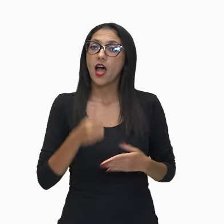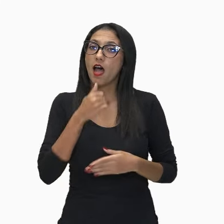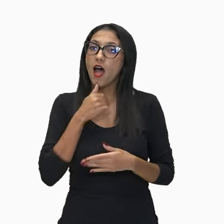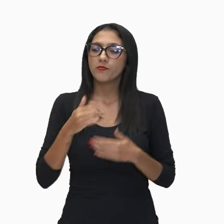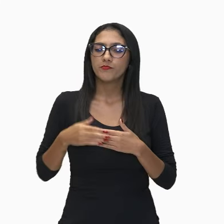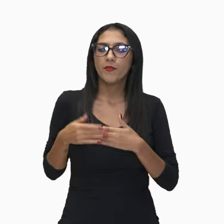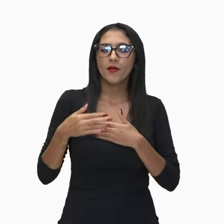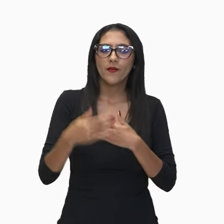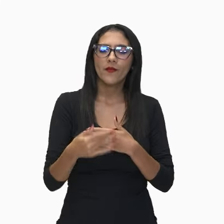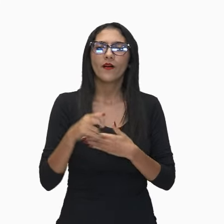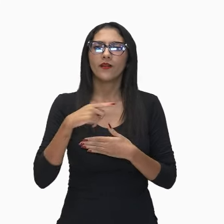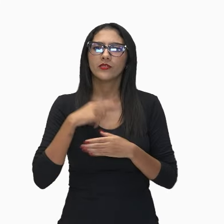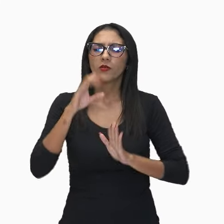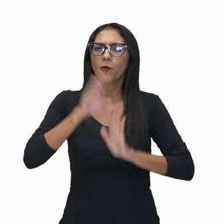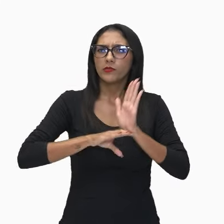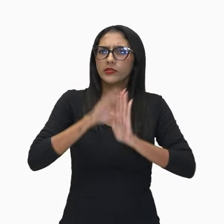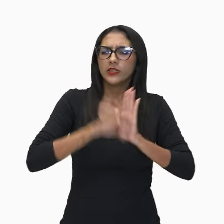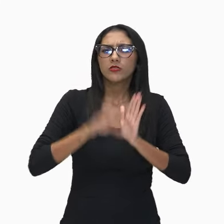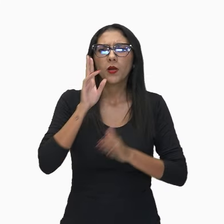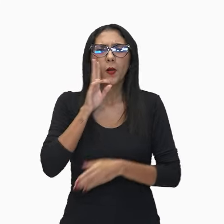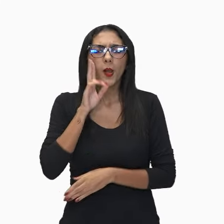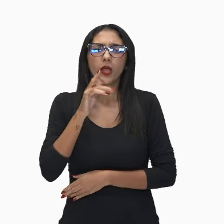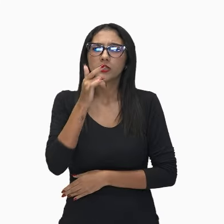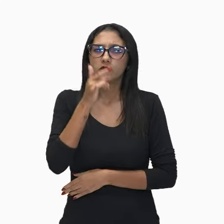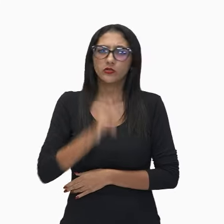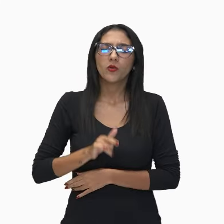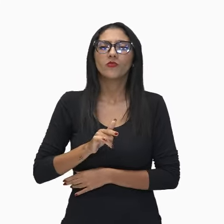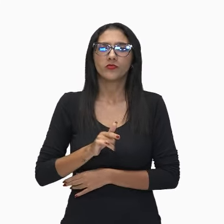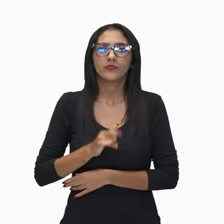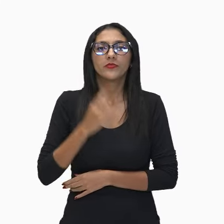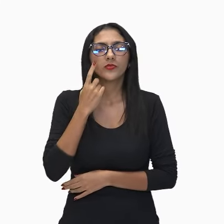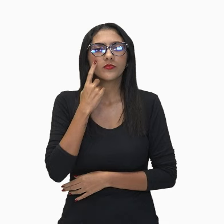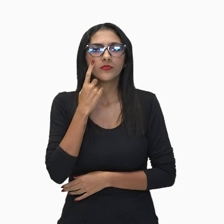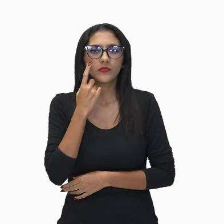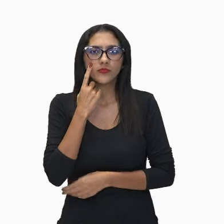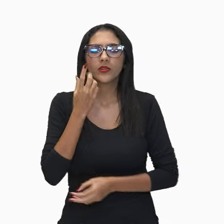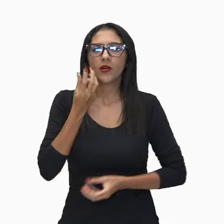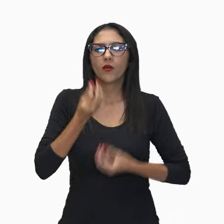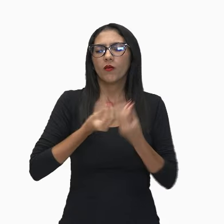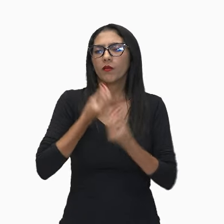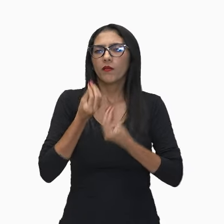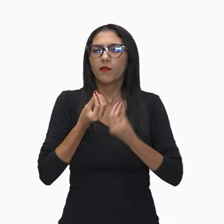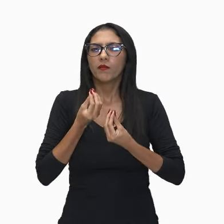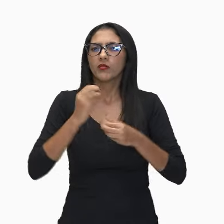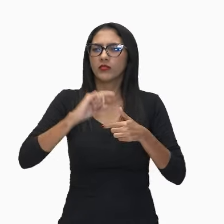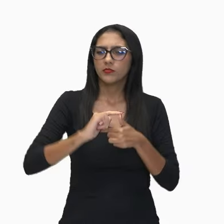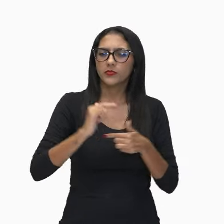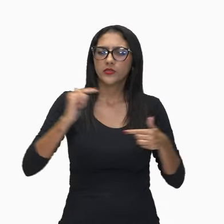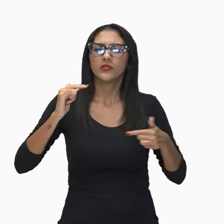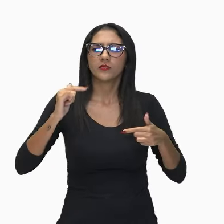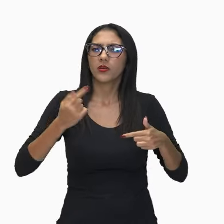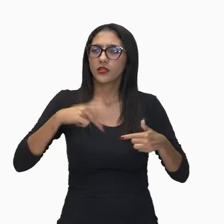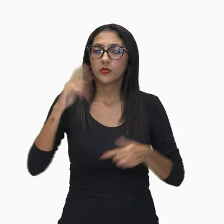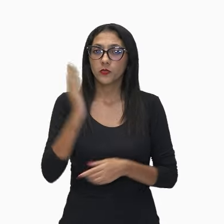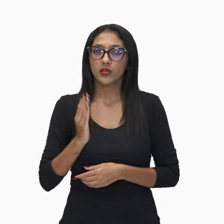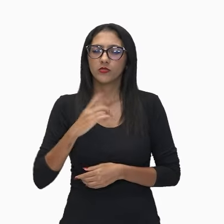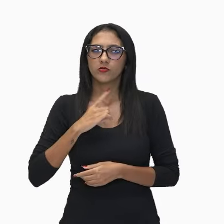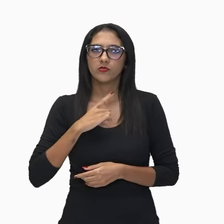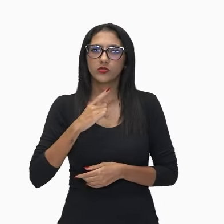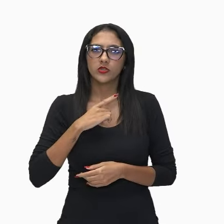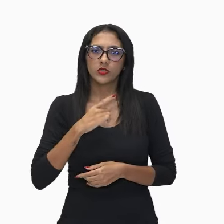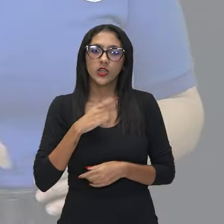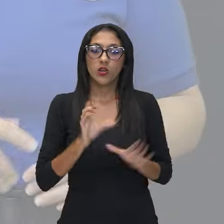os conceitos dessa primeira fase, vamos lembrar que nessa primeira fase do modernismo no Brasil, nós tínhamos dois grupos